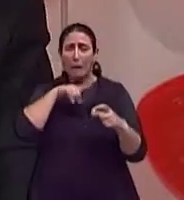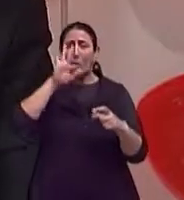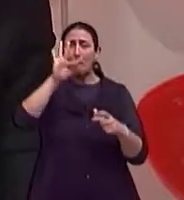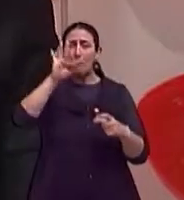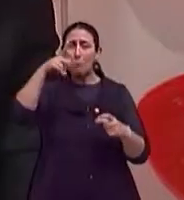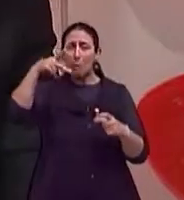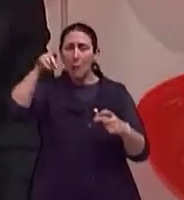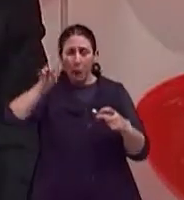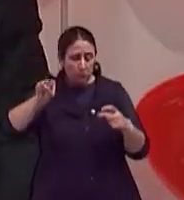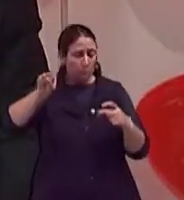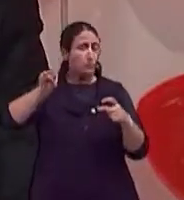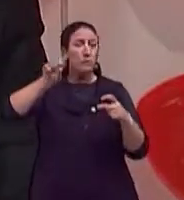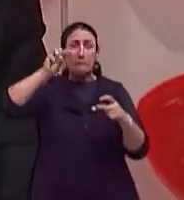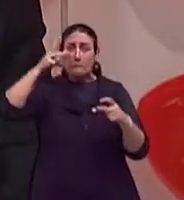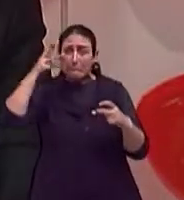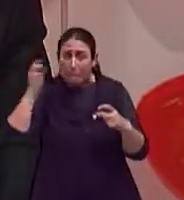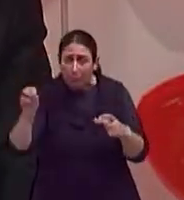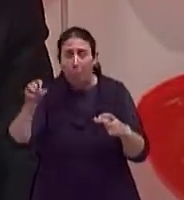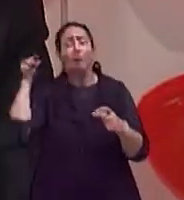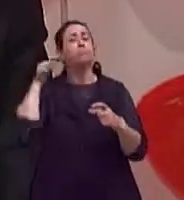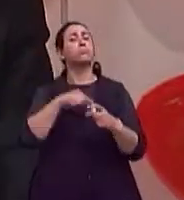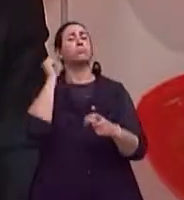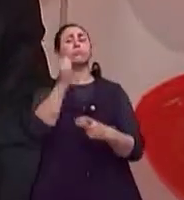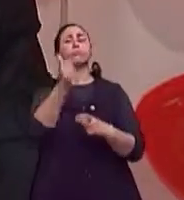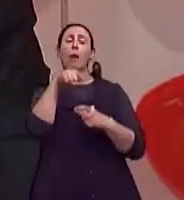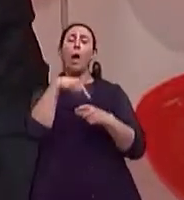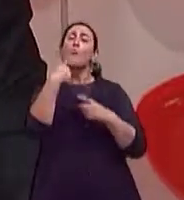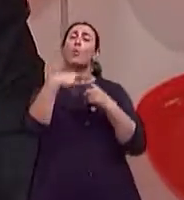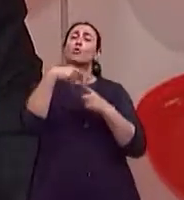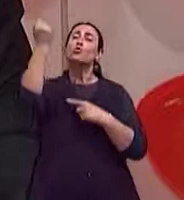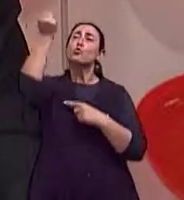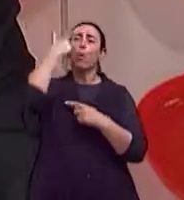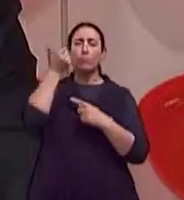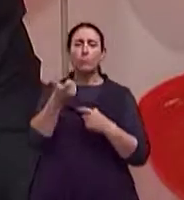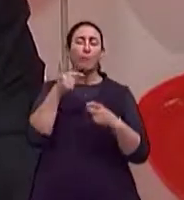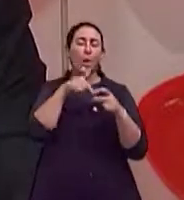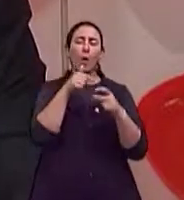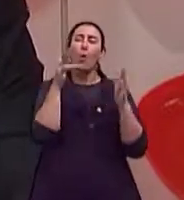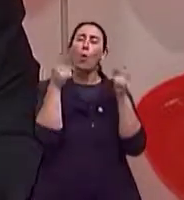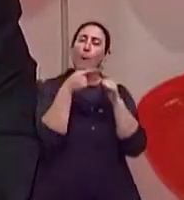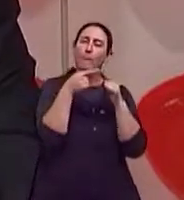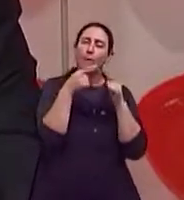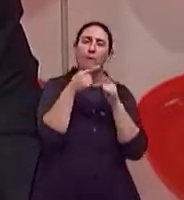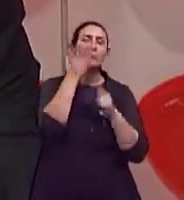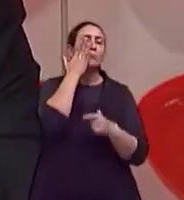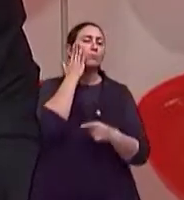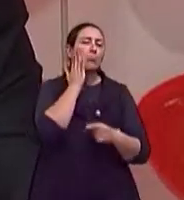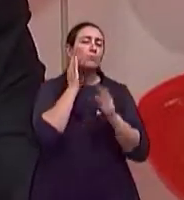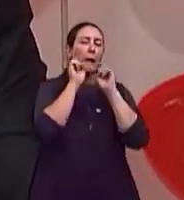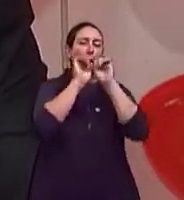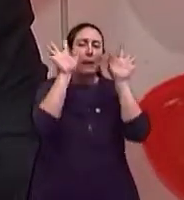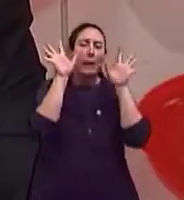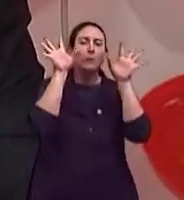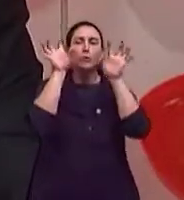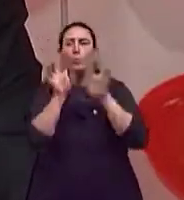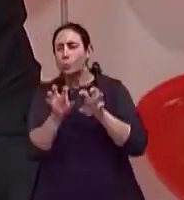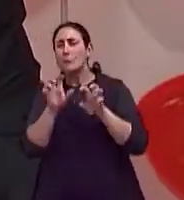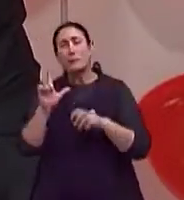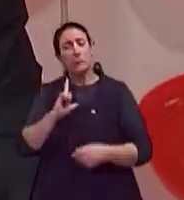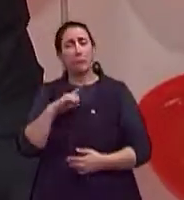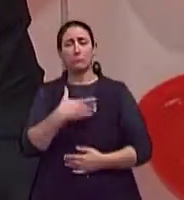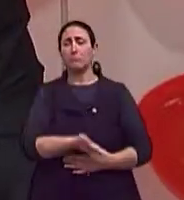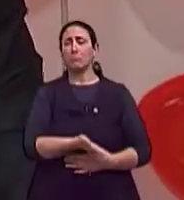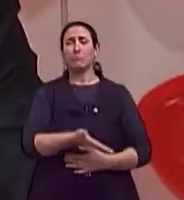associado a uma base com características de pele clara. Pele escura, filtro solar 30, pele escura. Então, usando